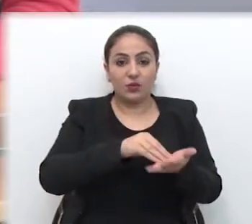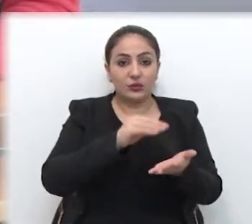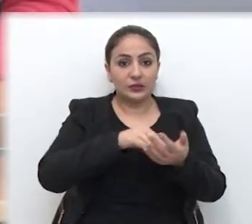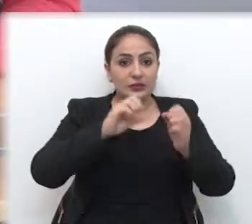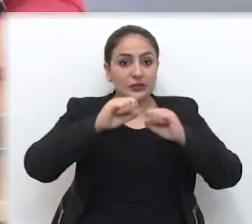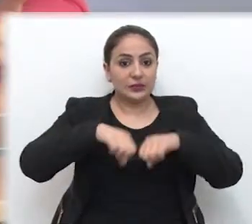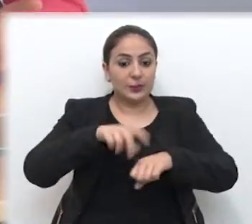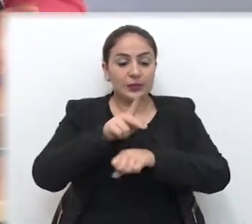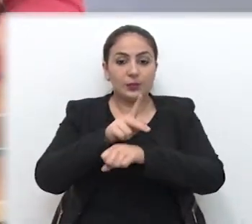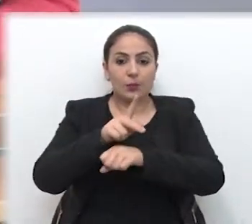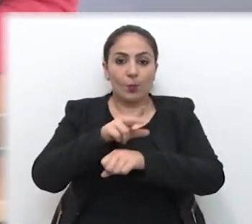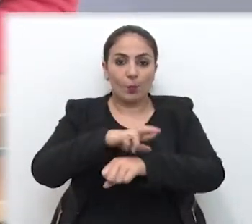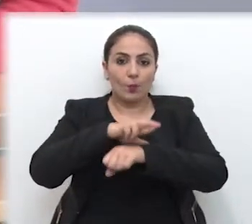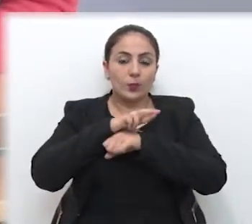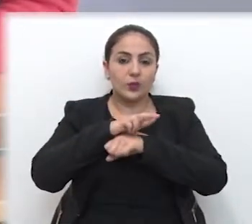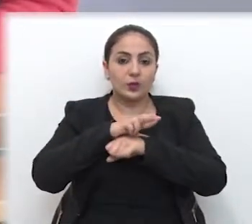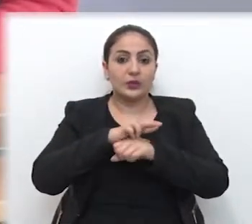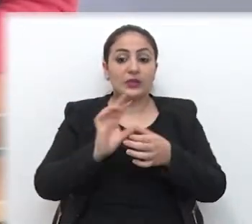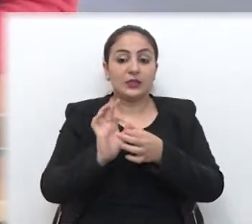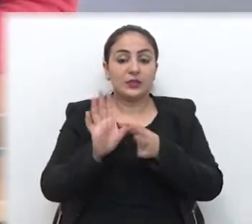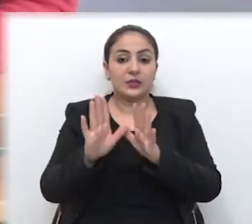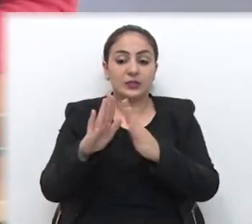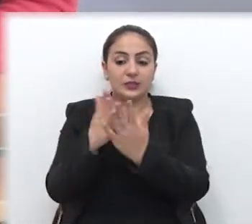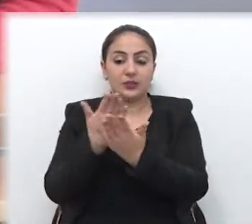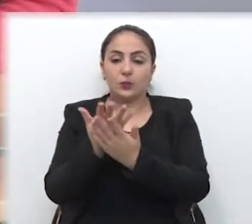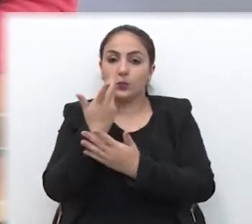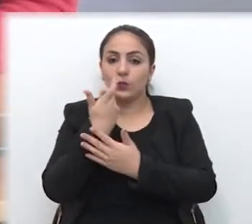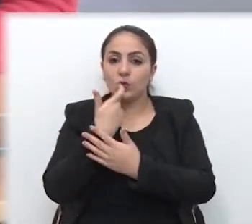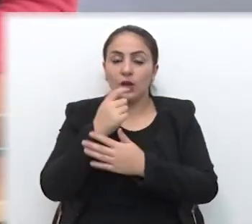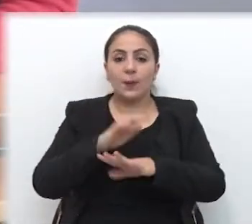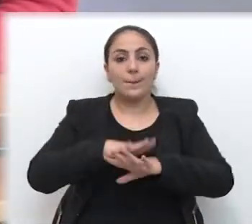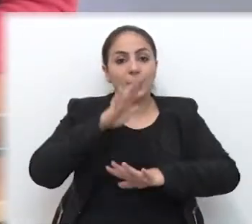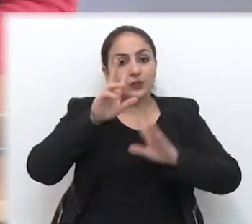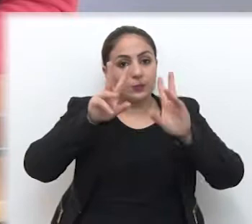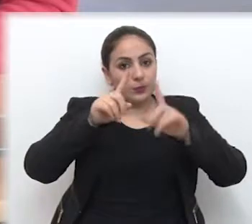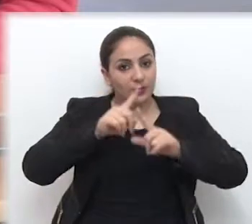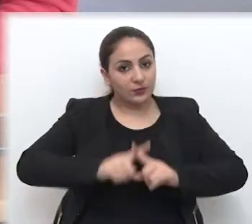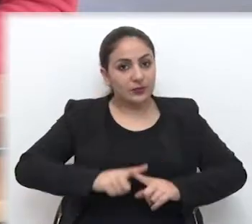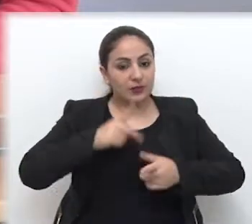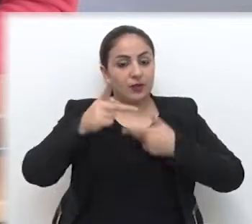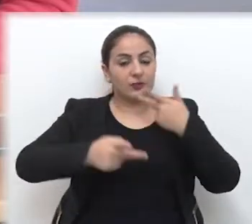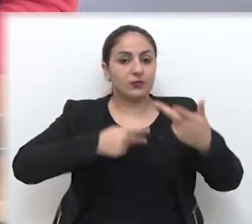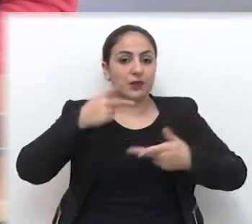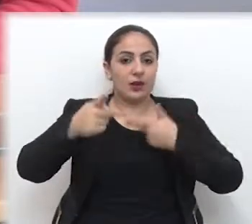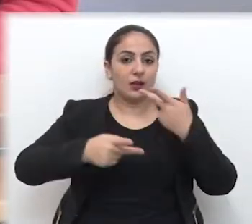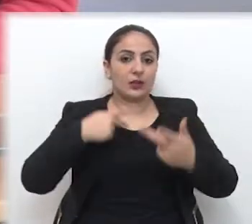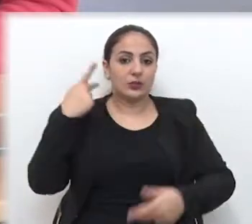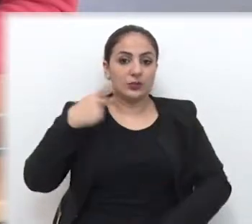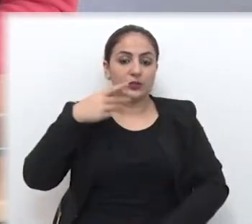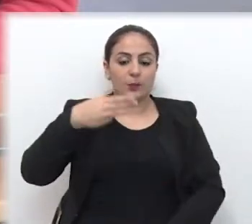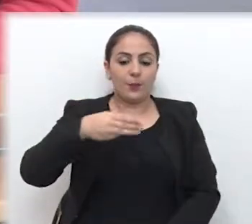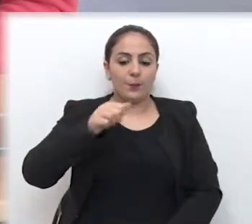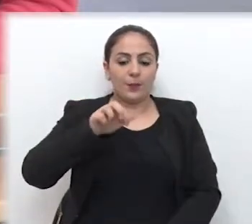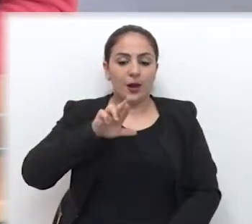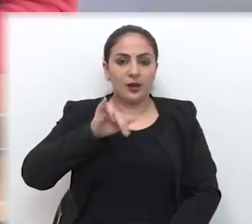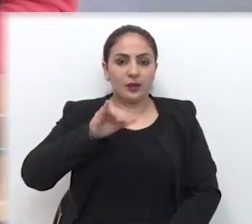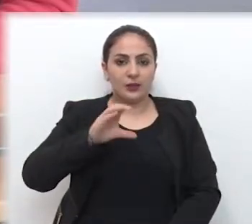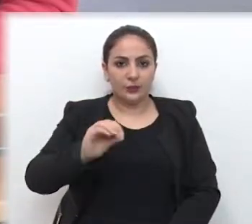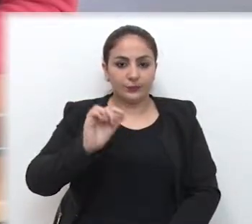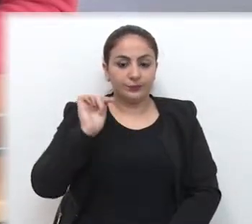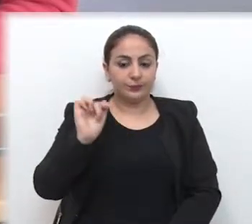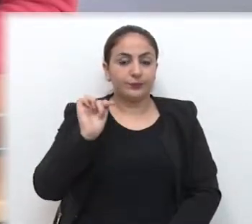disponibilizado às escolas de educação infantil pautou mais uma vez a manifestação do vereador Márcio